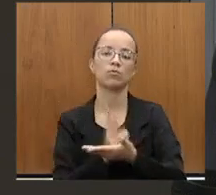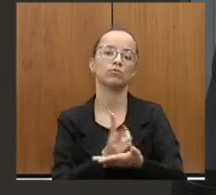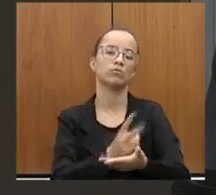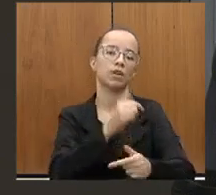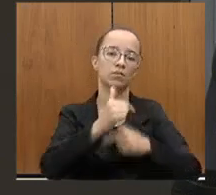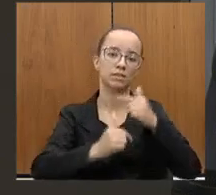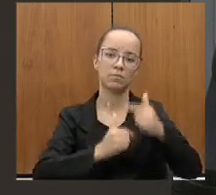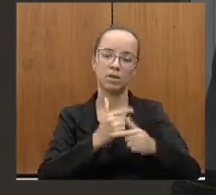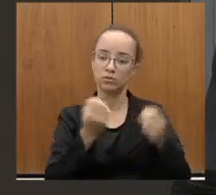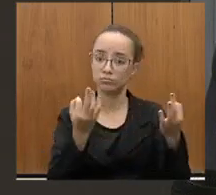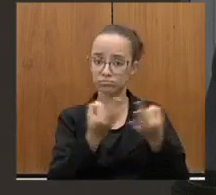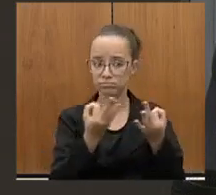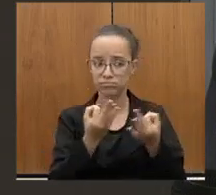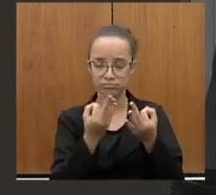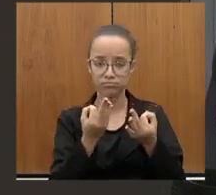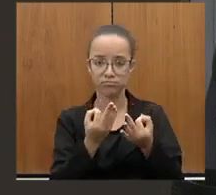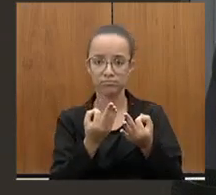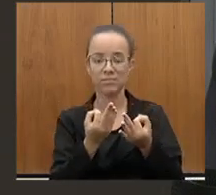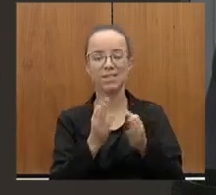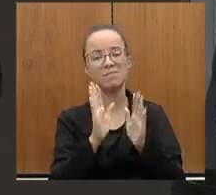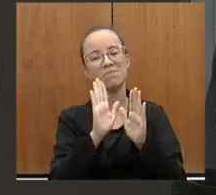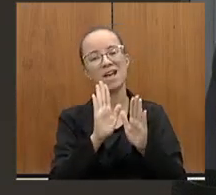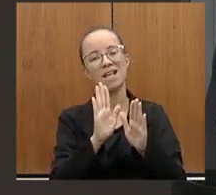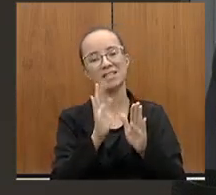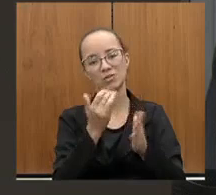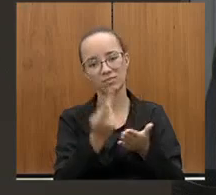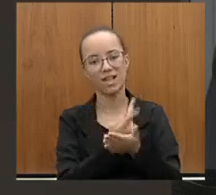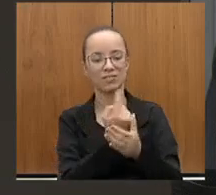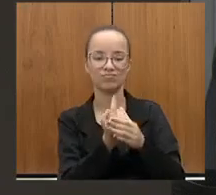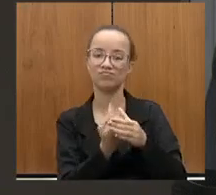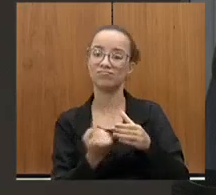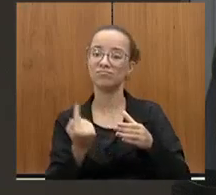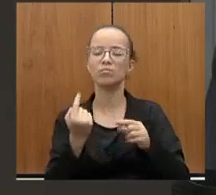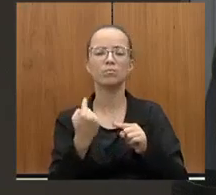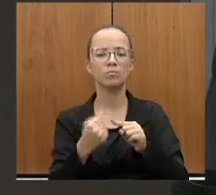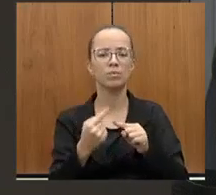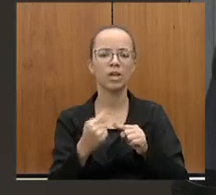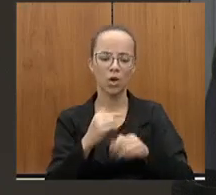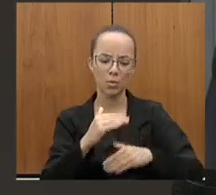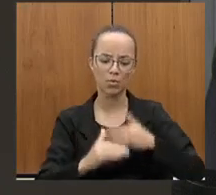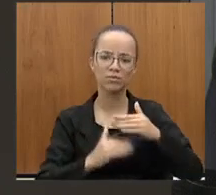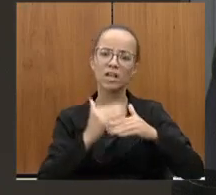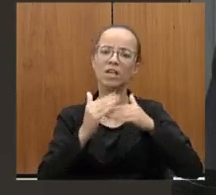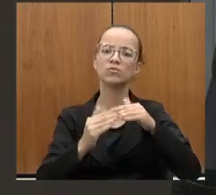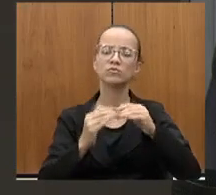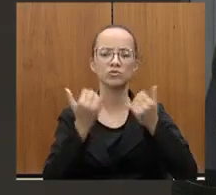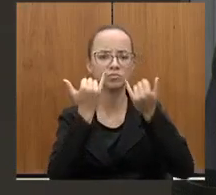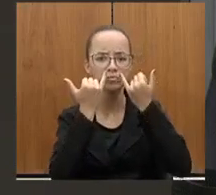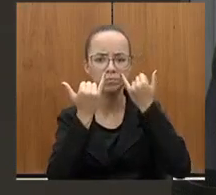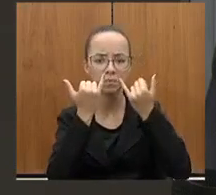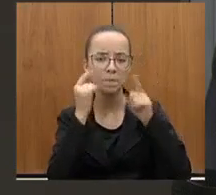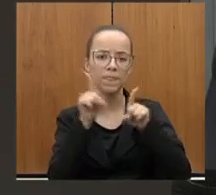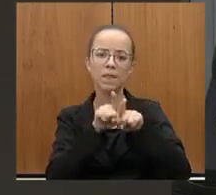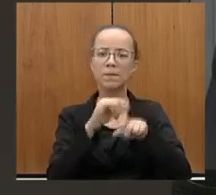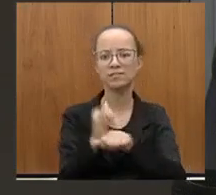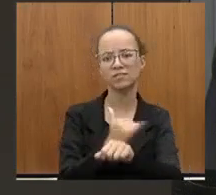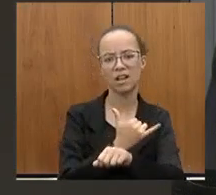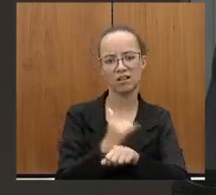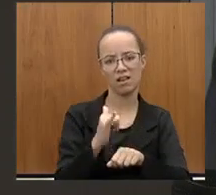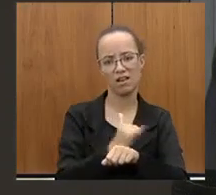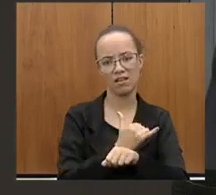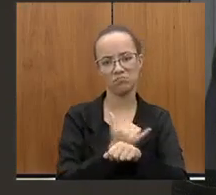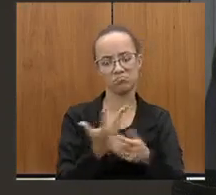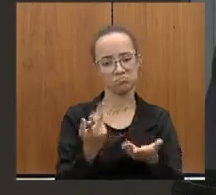trabalhos brilhantes excluem por um processo mesmo de formação e de estratégias,